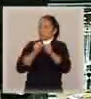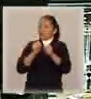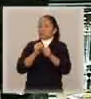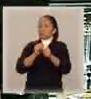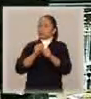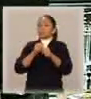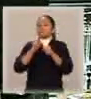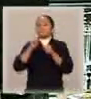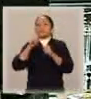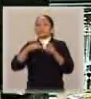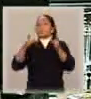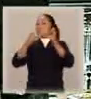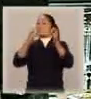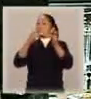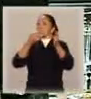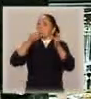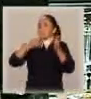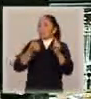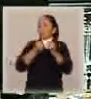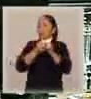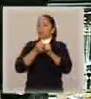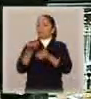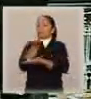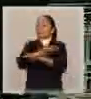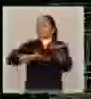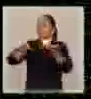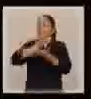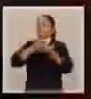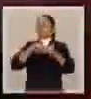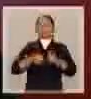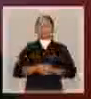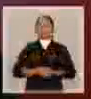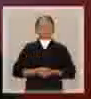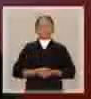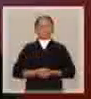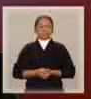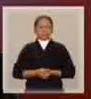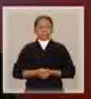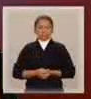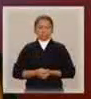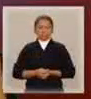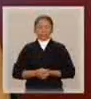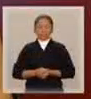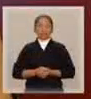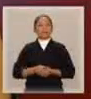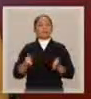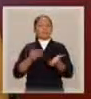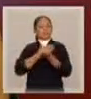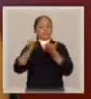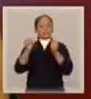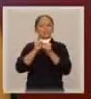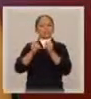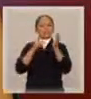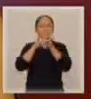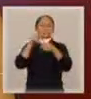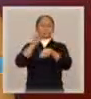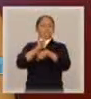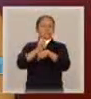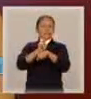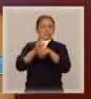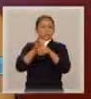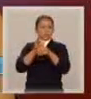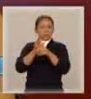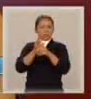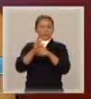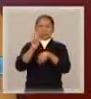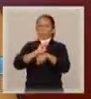conversam, coisas não valem, é uma falácia, com todo respeito. Quando se impõe a guarda compartilhada e os pais permanecem exercendo